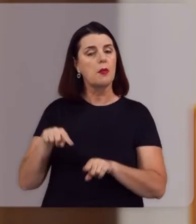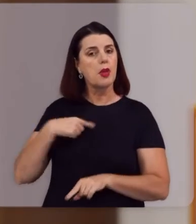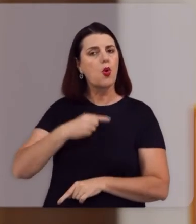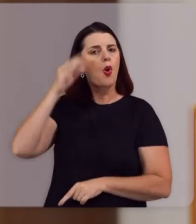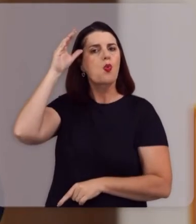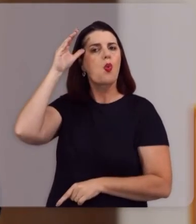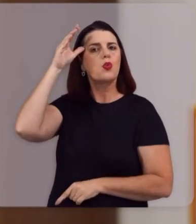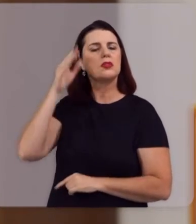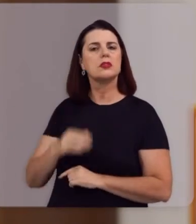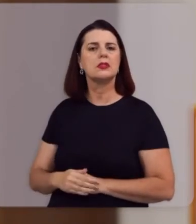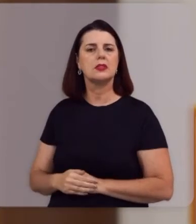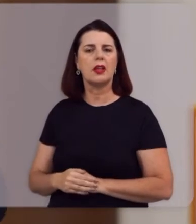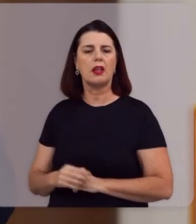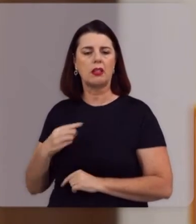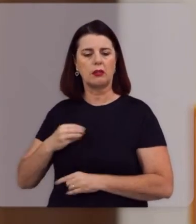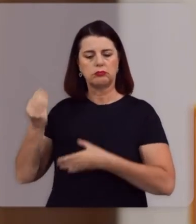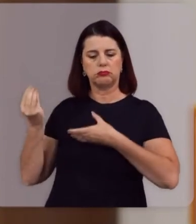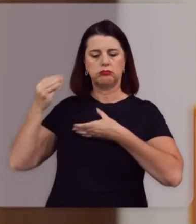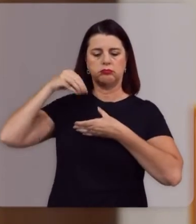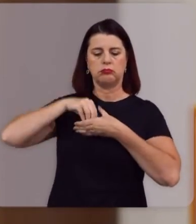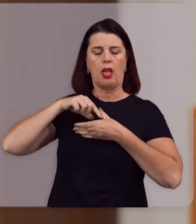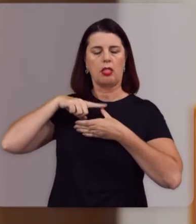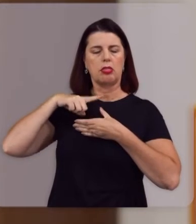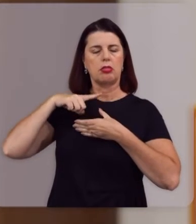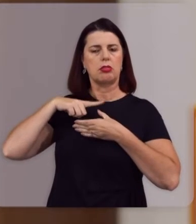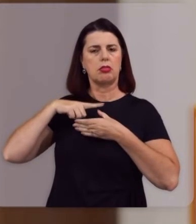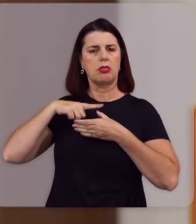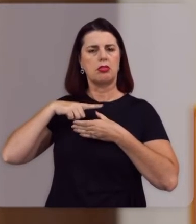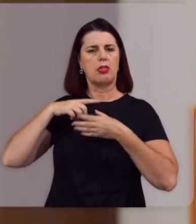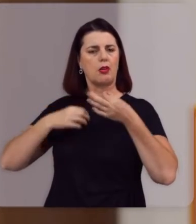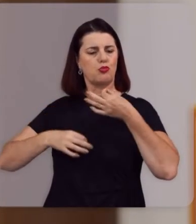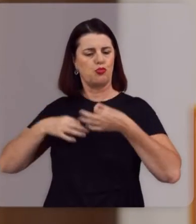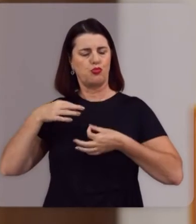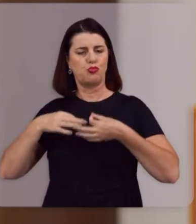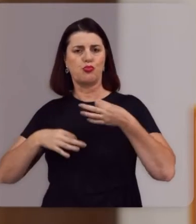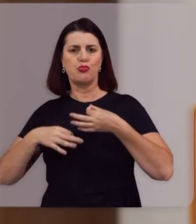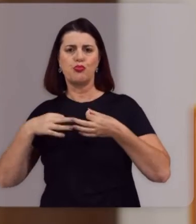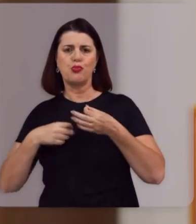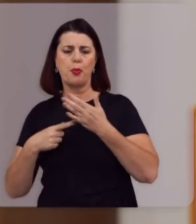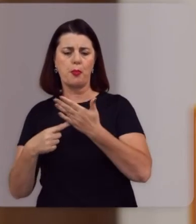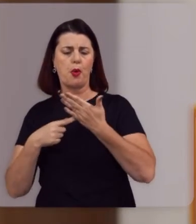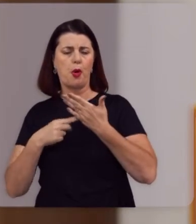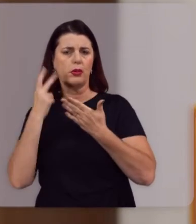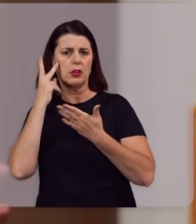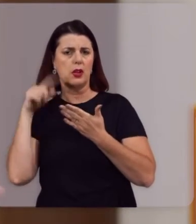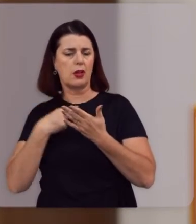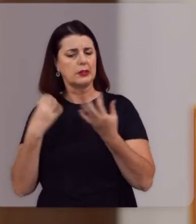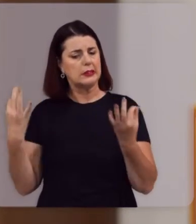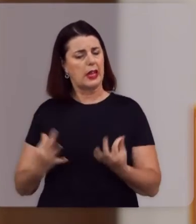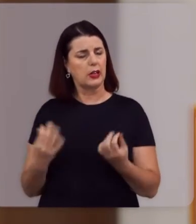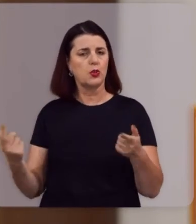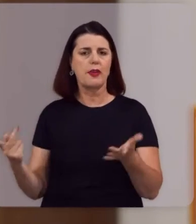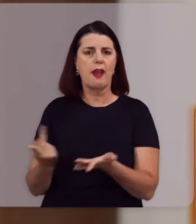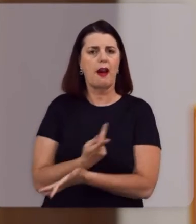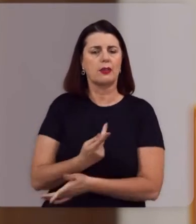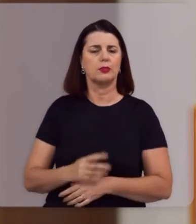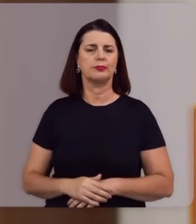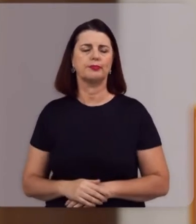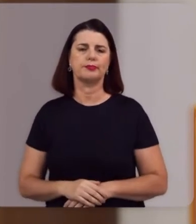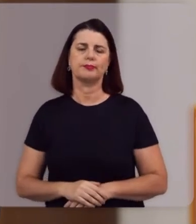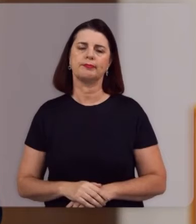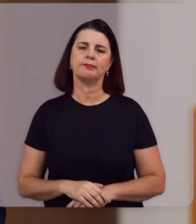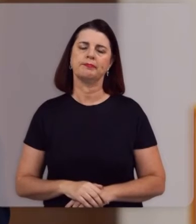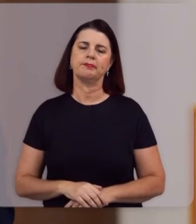Porque há dentro de nós Um tribunal Que aponta Para nós mesmos O que é certo E o que é